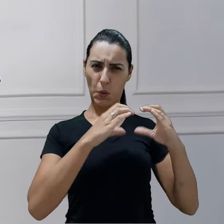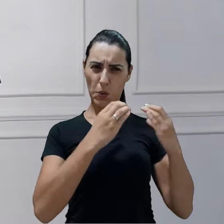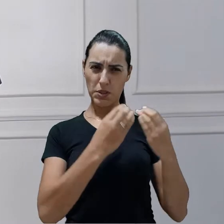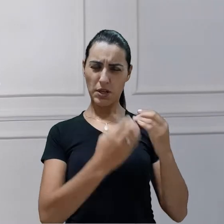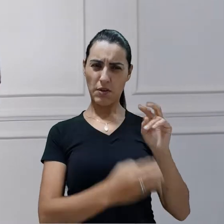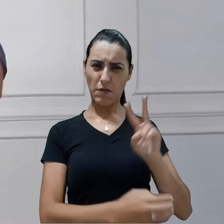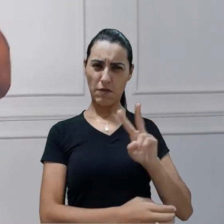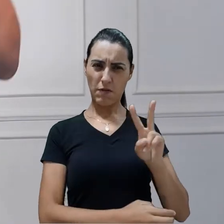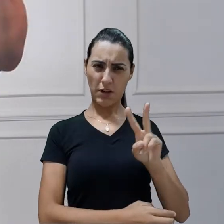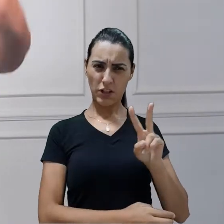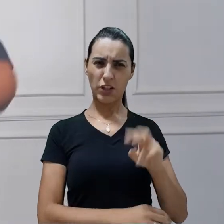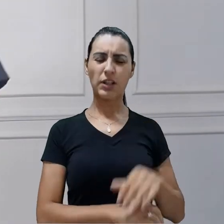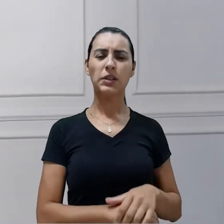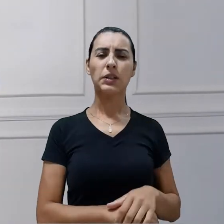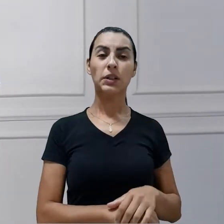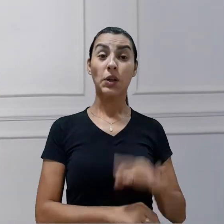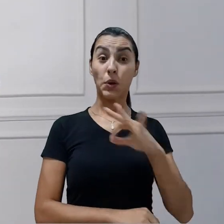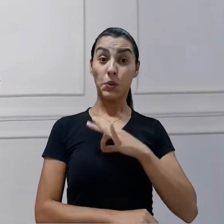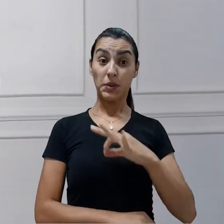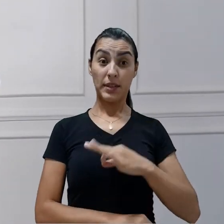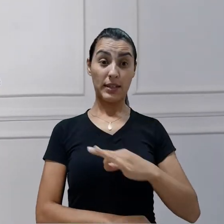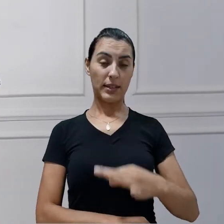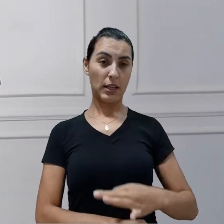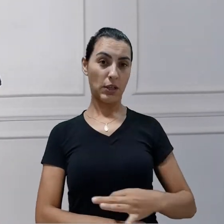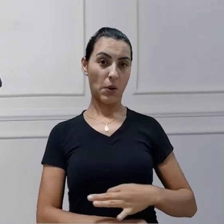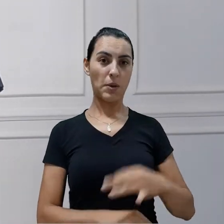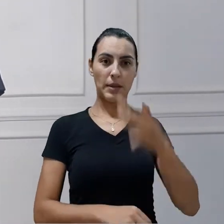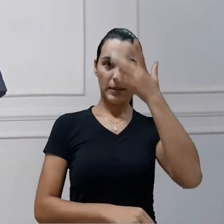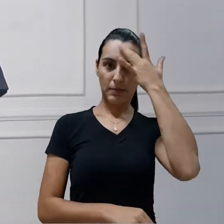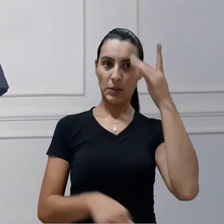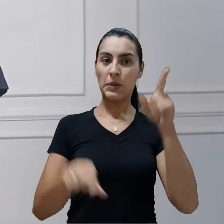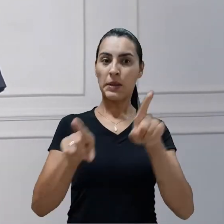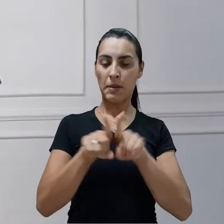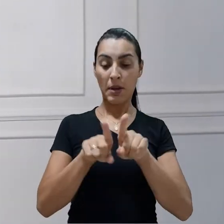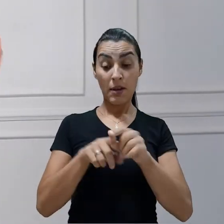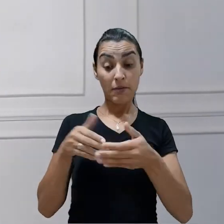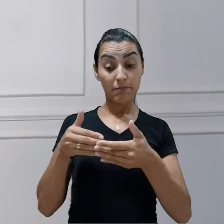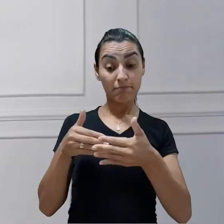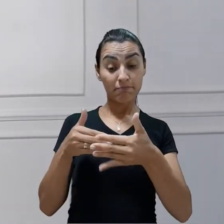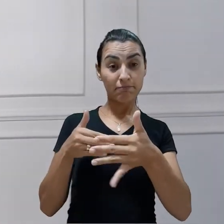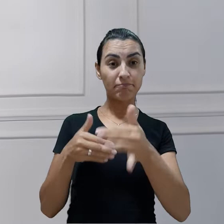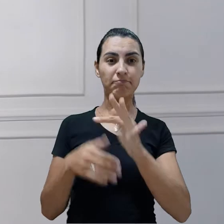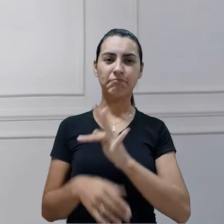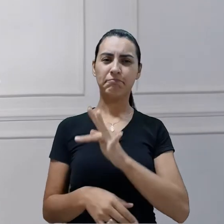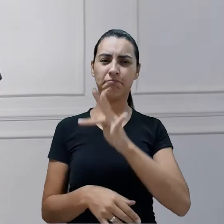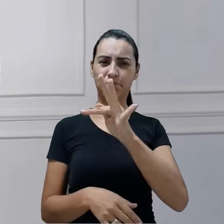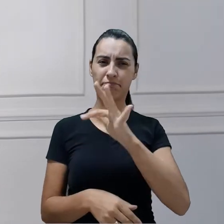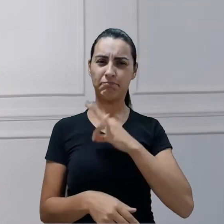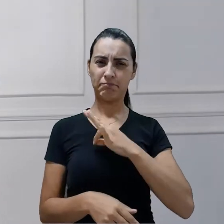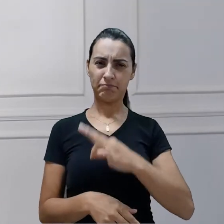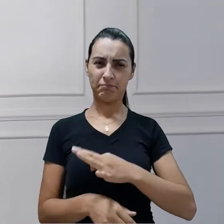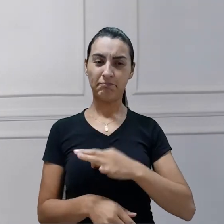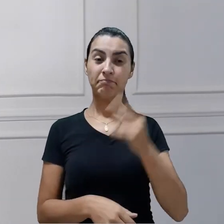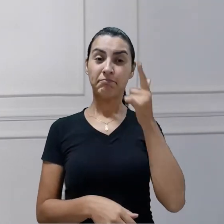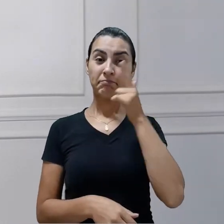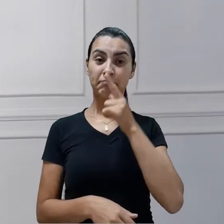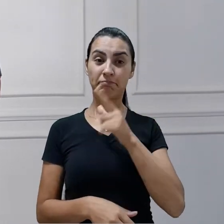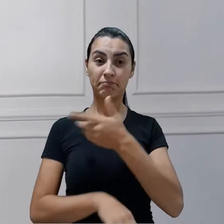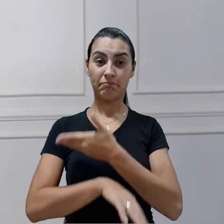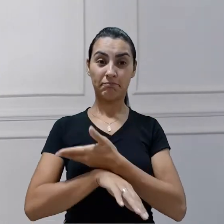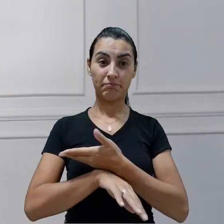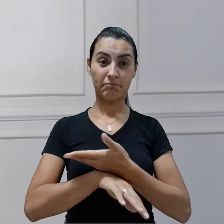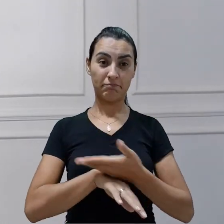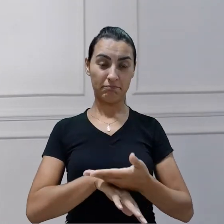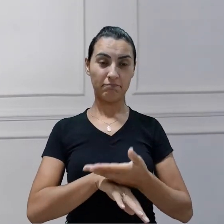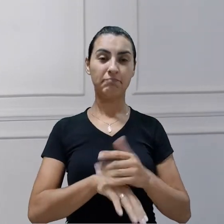sacerdotes, aqueles que estavam também se preparando para o sacerdócio, os seminaristas, recebiam a veste talar.